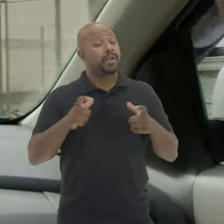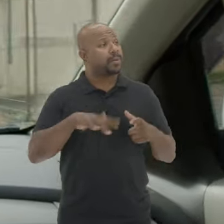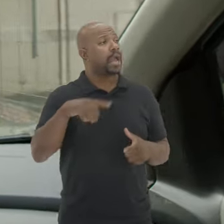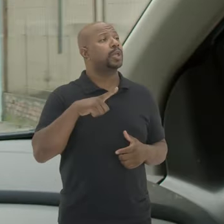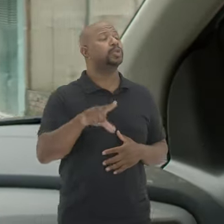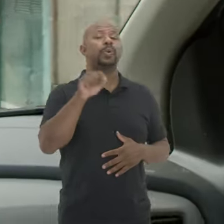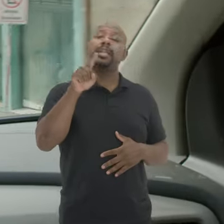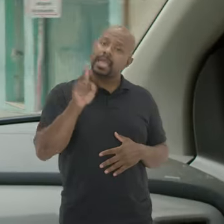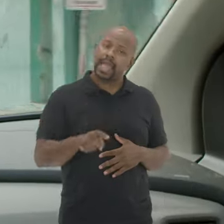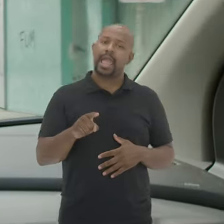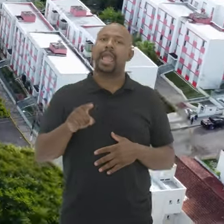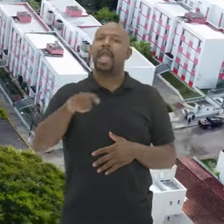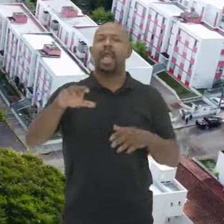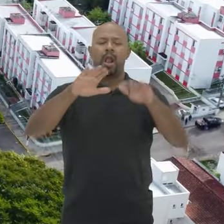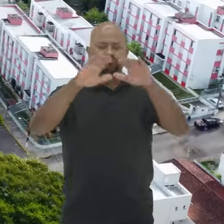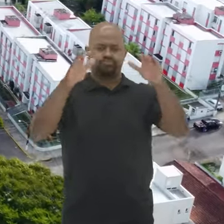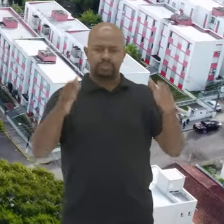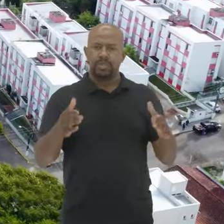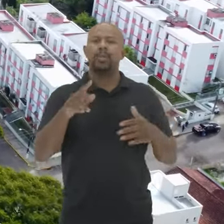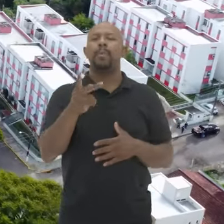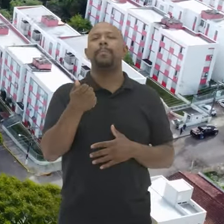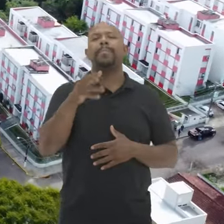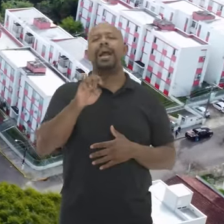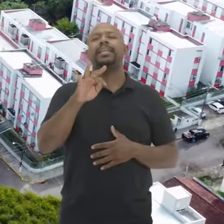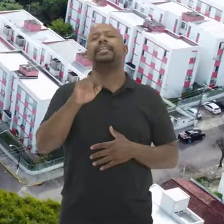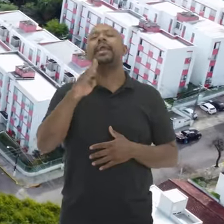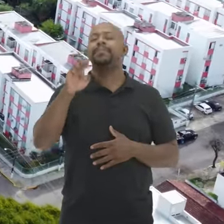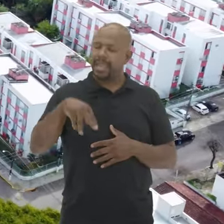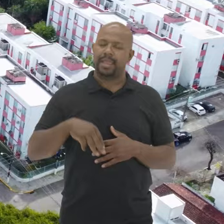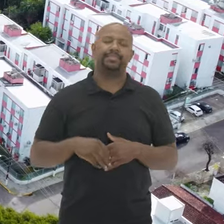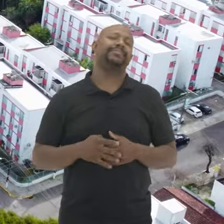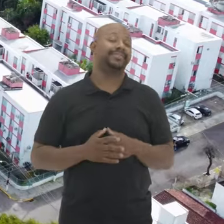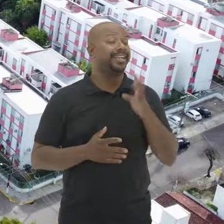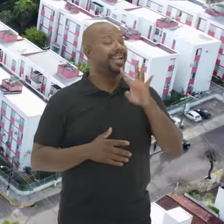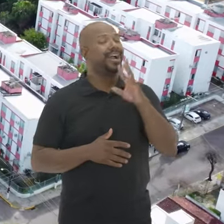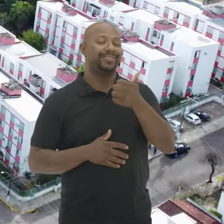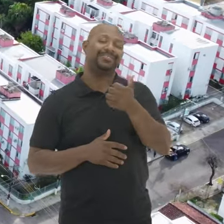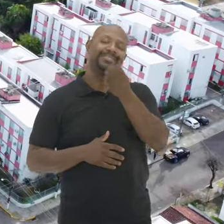Então o lugar Que eu escolhi É a concha acústica Do Parque Itaimbé Legal